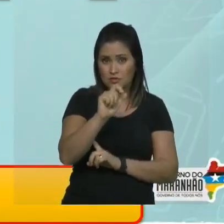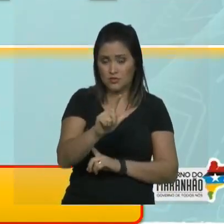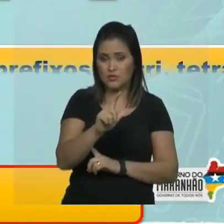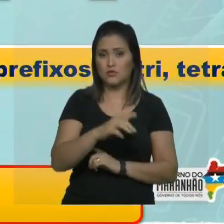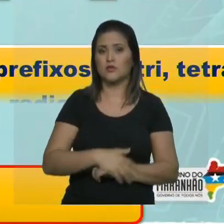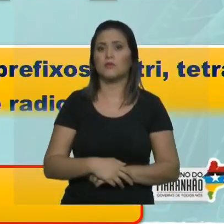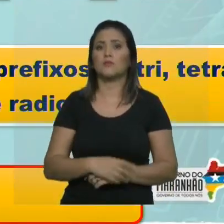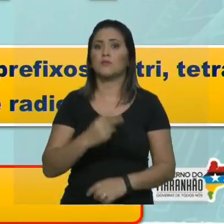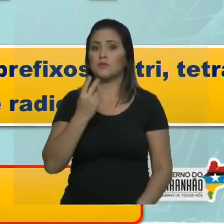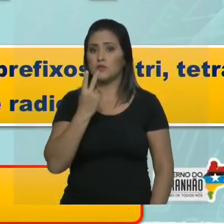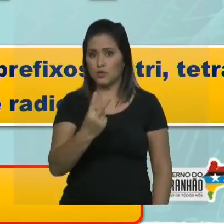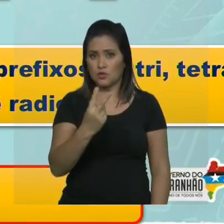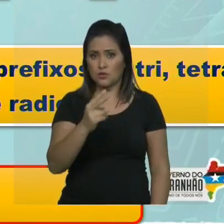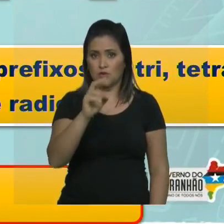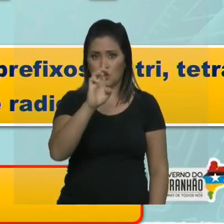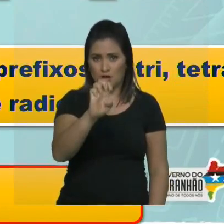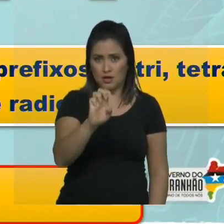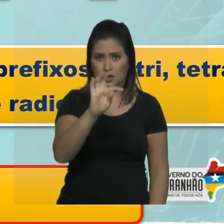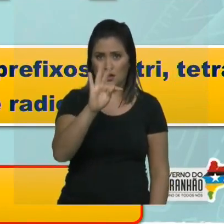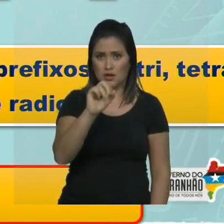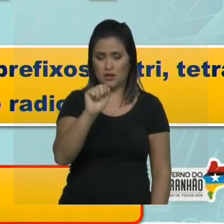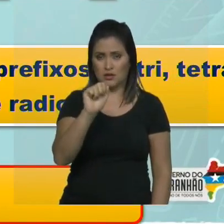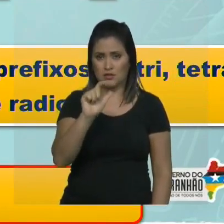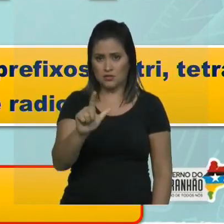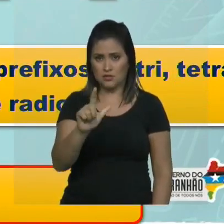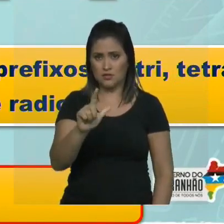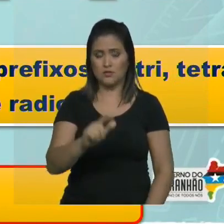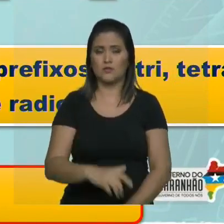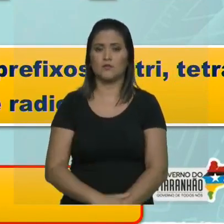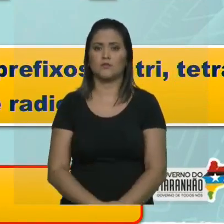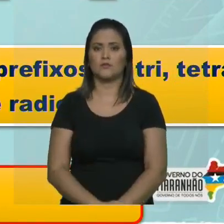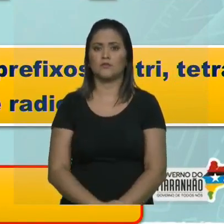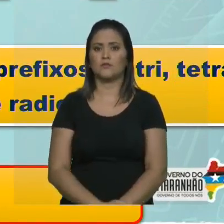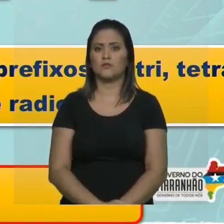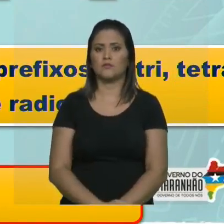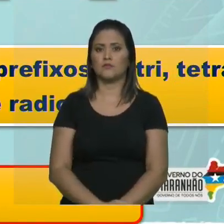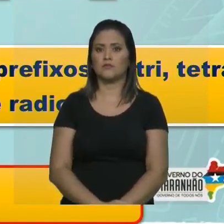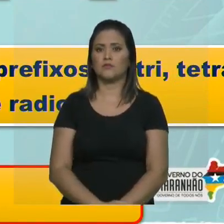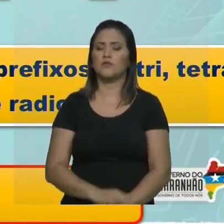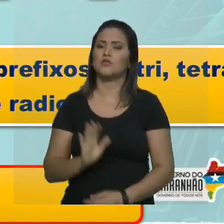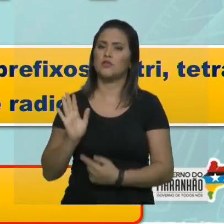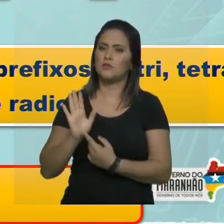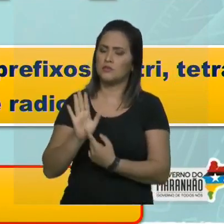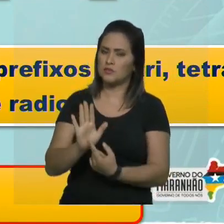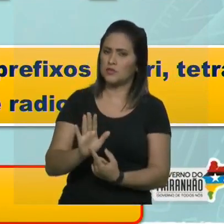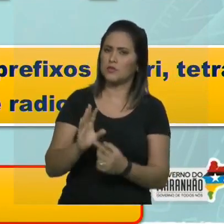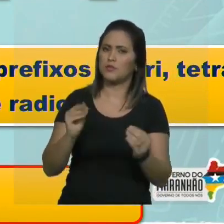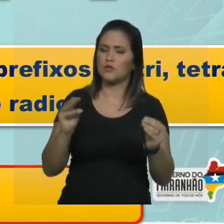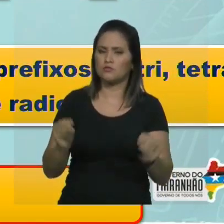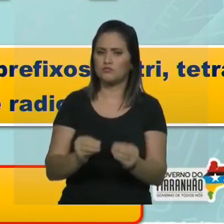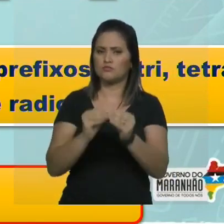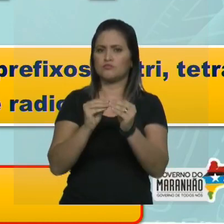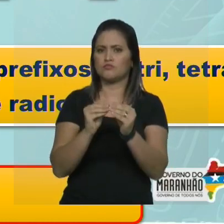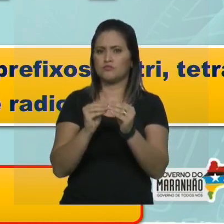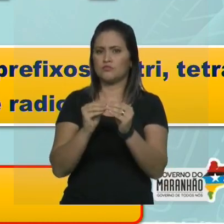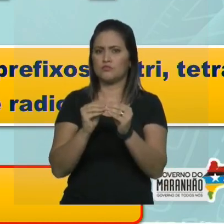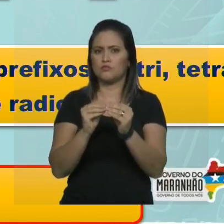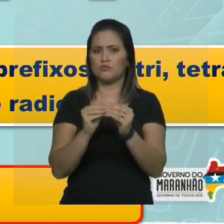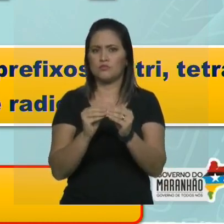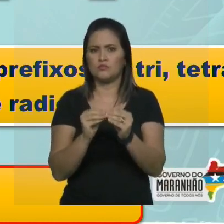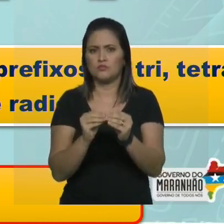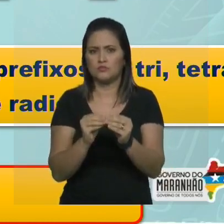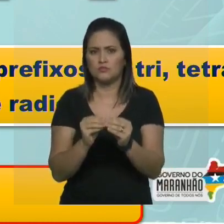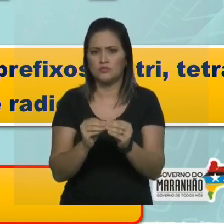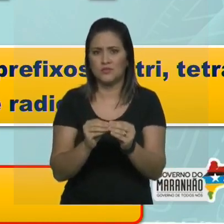2 etil. Ok? Como eu já falei aqui no slide, está mostrando como os radicais são iguais, eu posso simplificar. Em vez de colocar 2